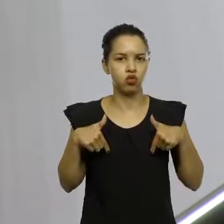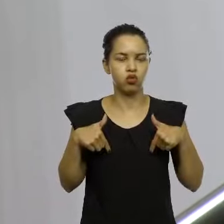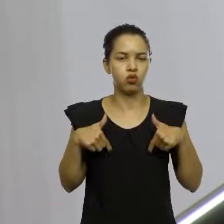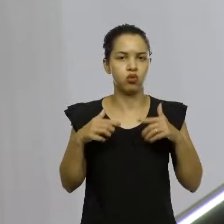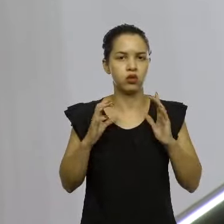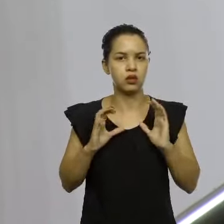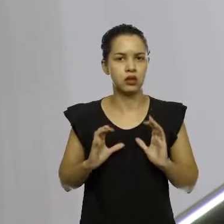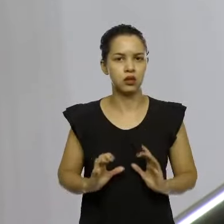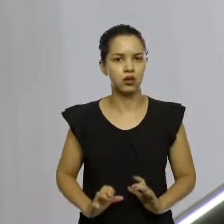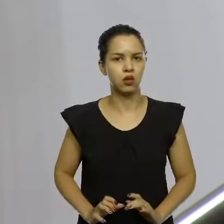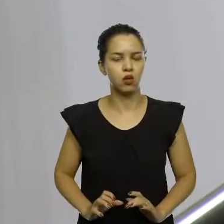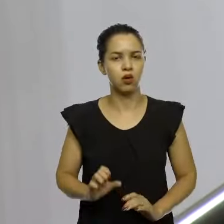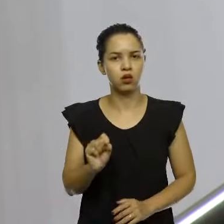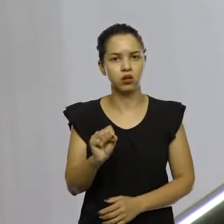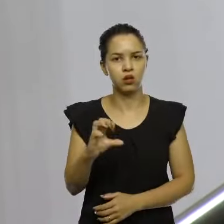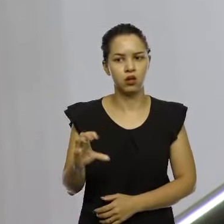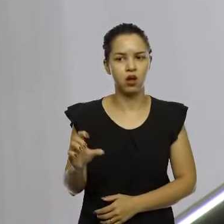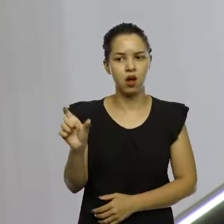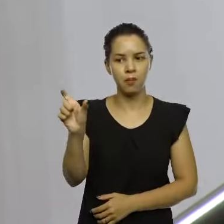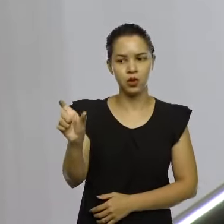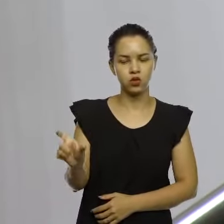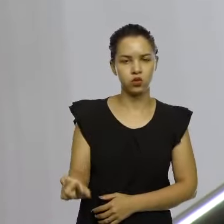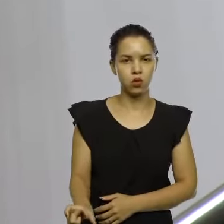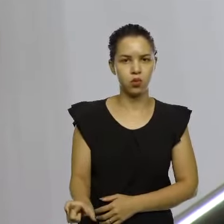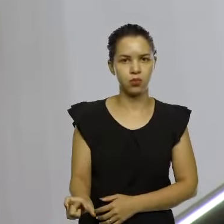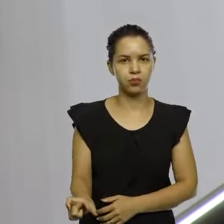catarinense de um indivíduo. Coisa simples.